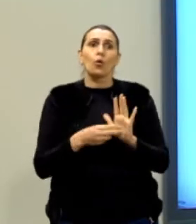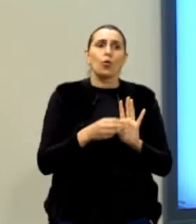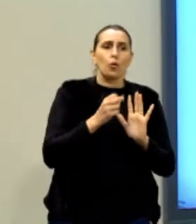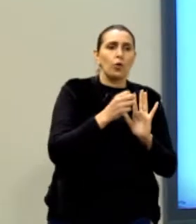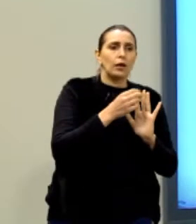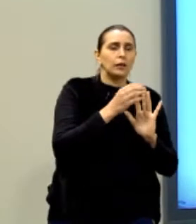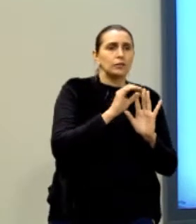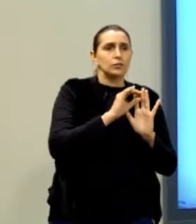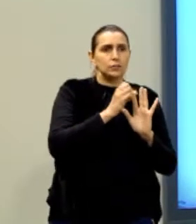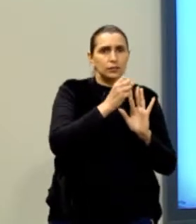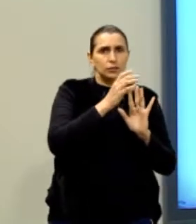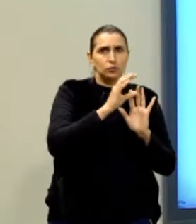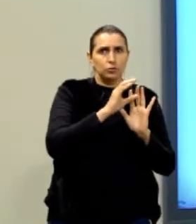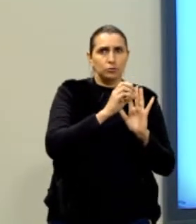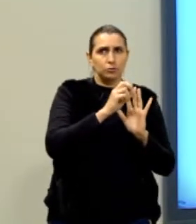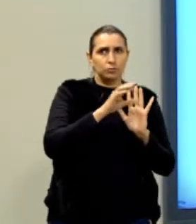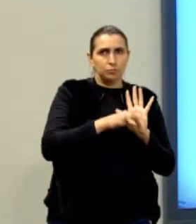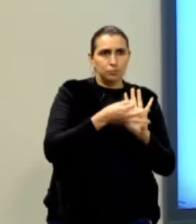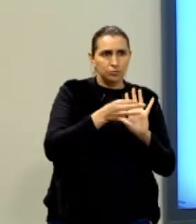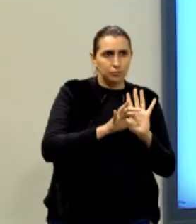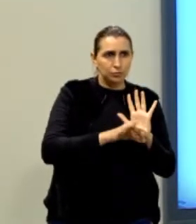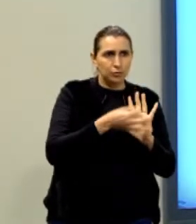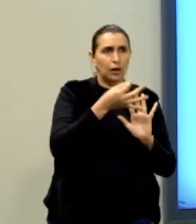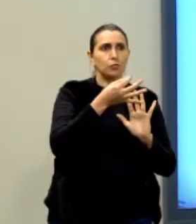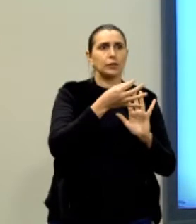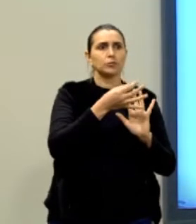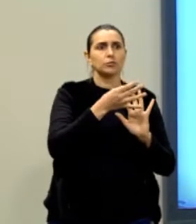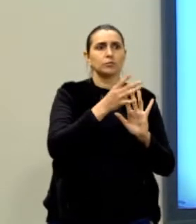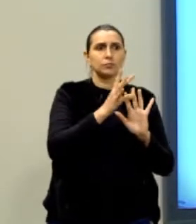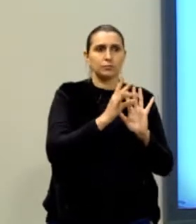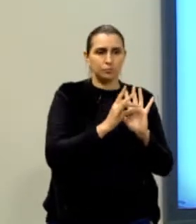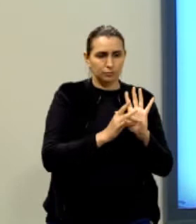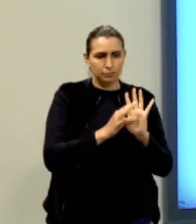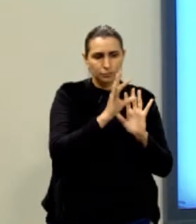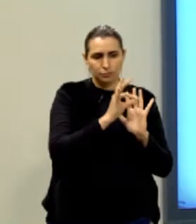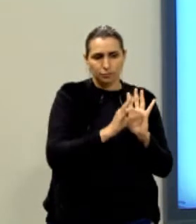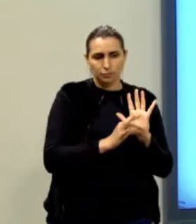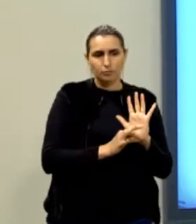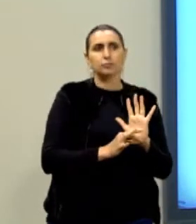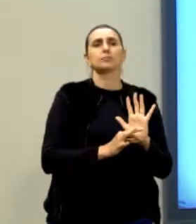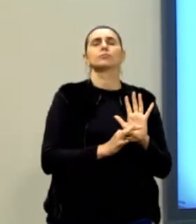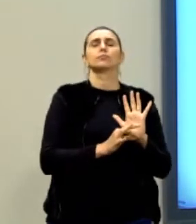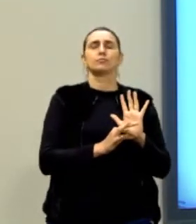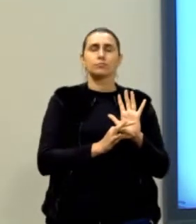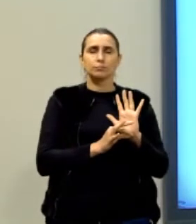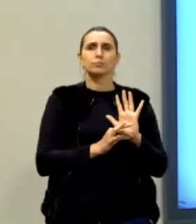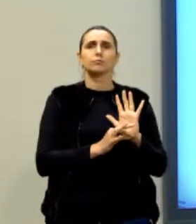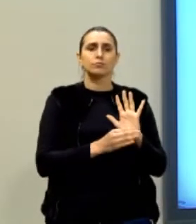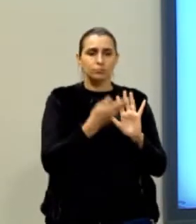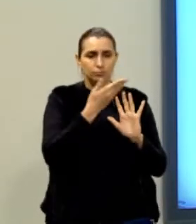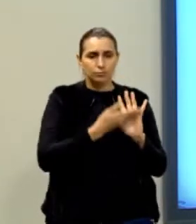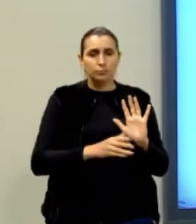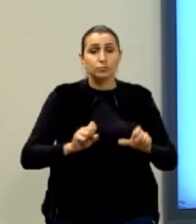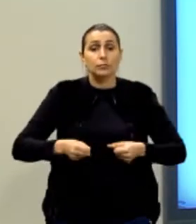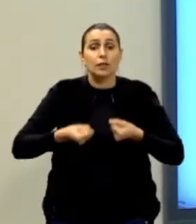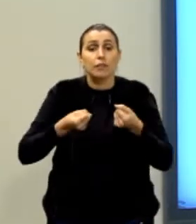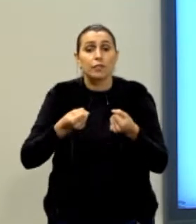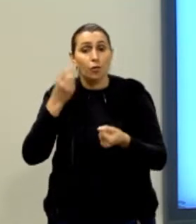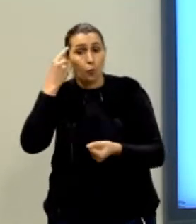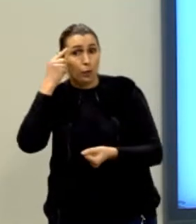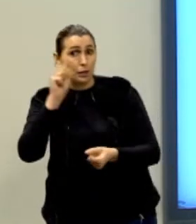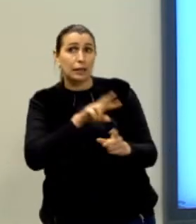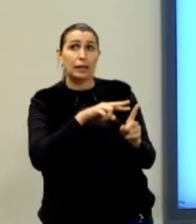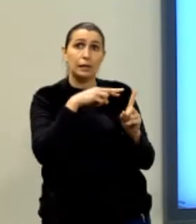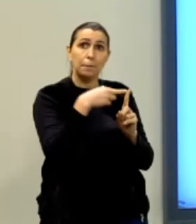argumentativo? Ou seja, o que que é para o INEP, meus queridões? É isso, é defender um ponto de